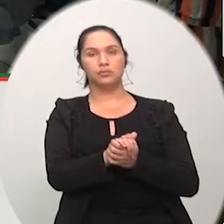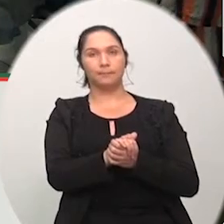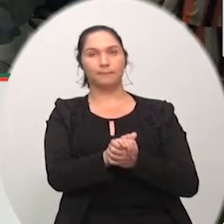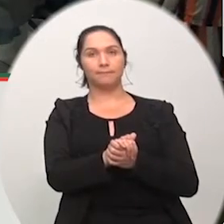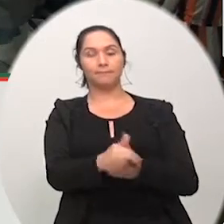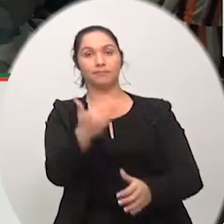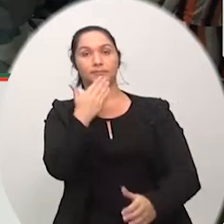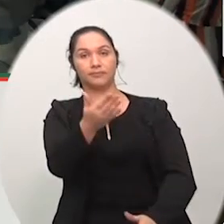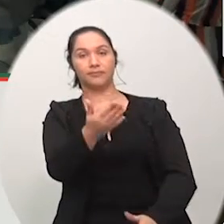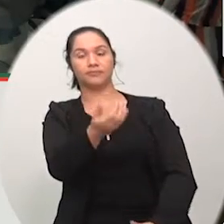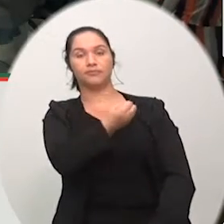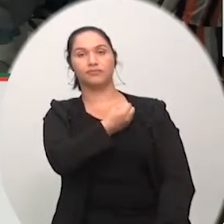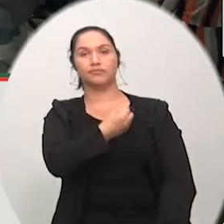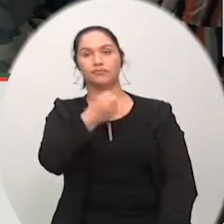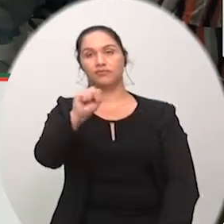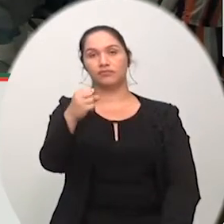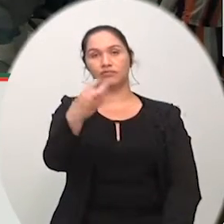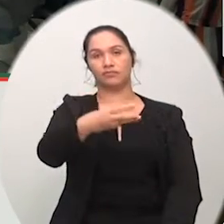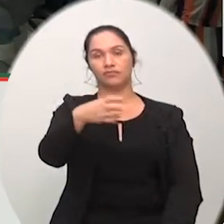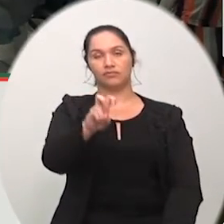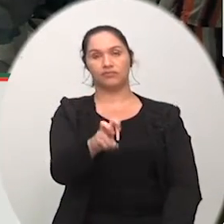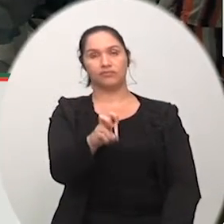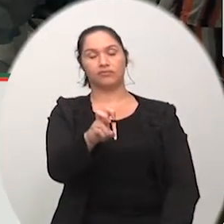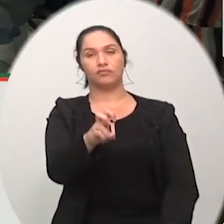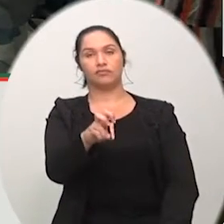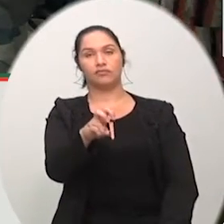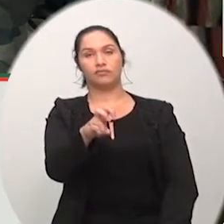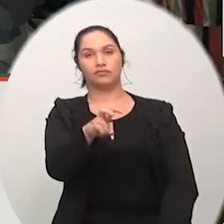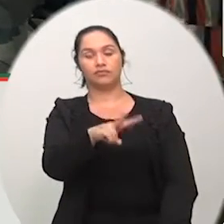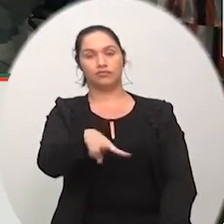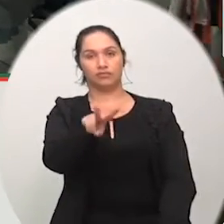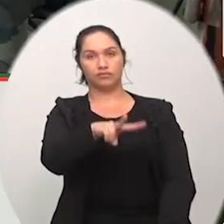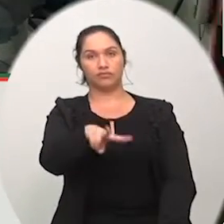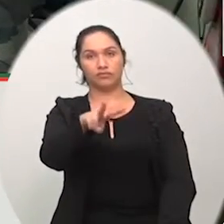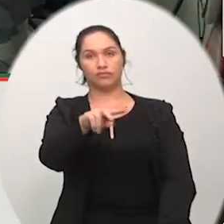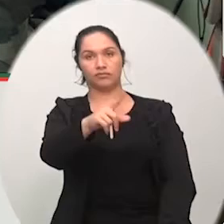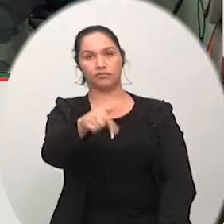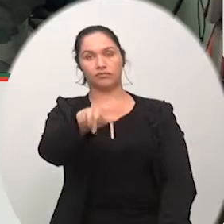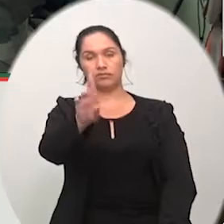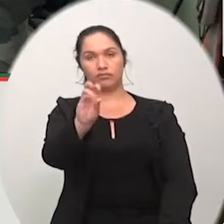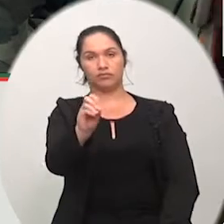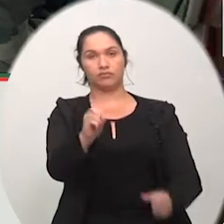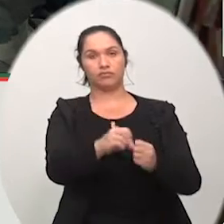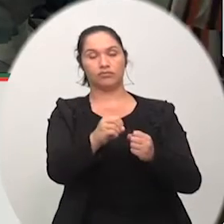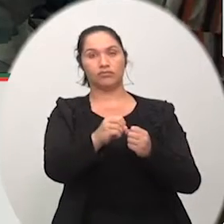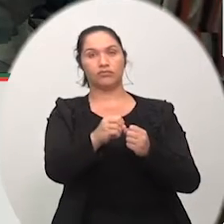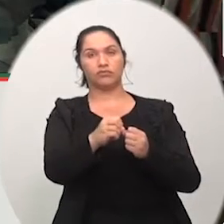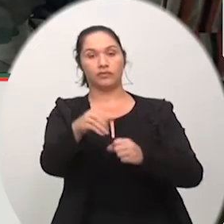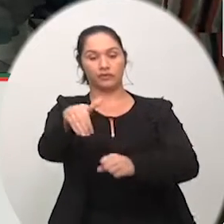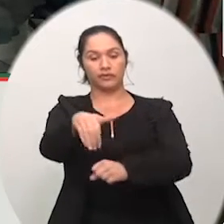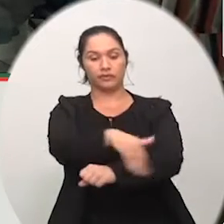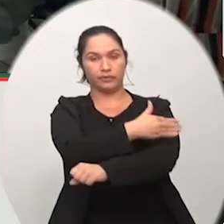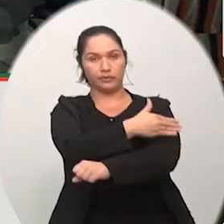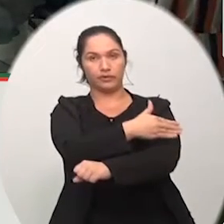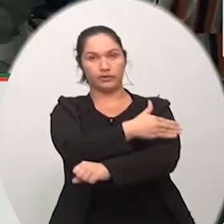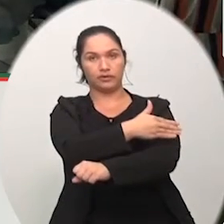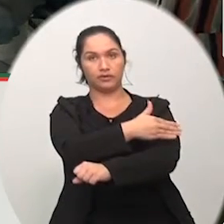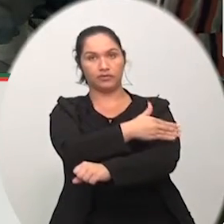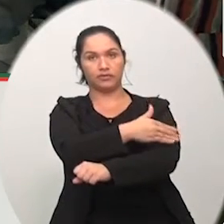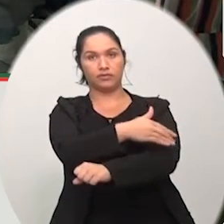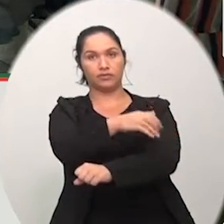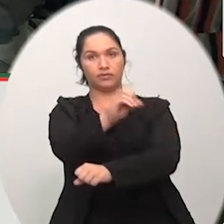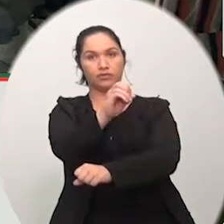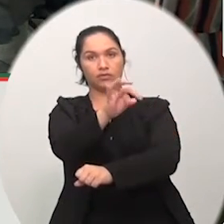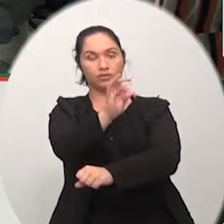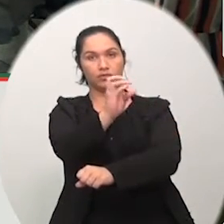indicação número 835 barra 18 autoria vereadora Zairio Casagrande assunto pavimentação asfáltica da